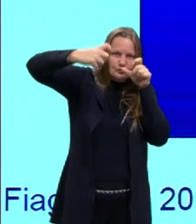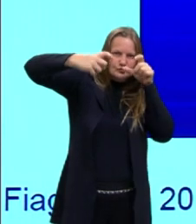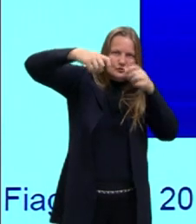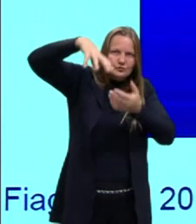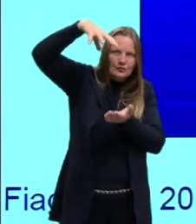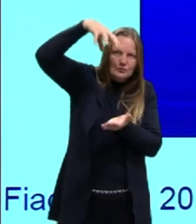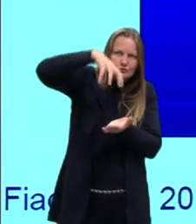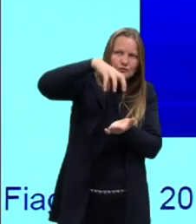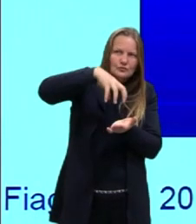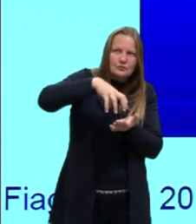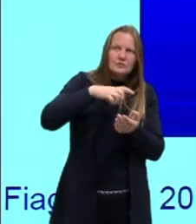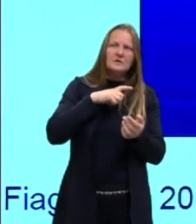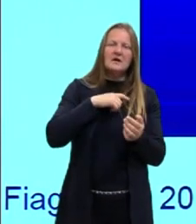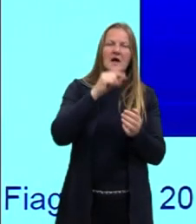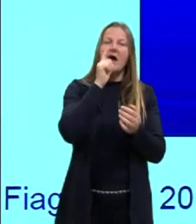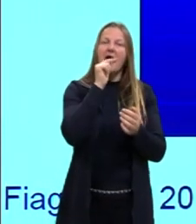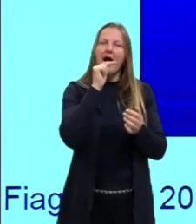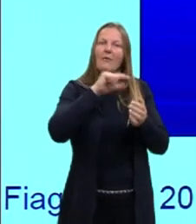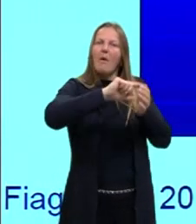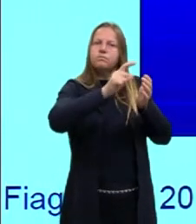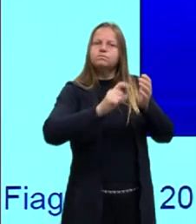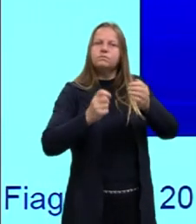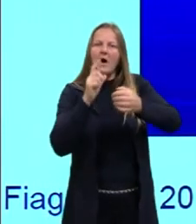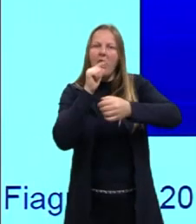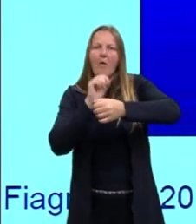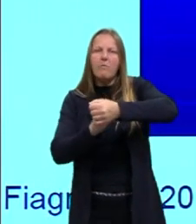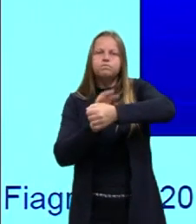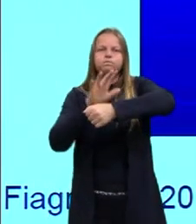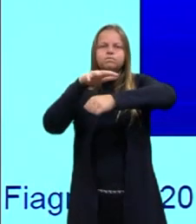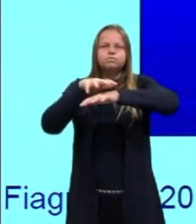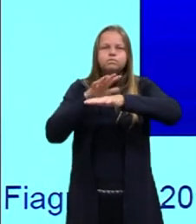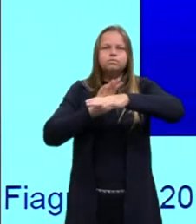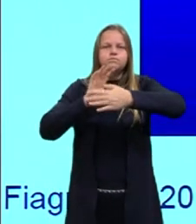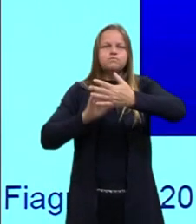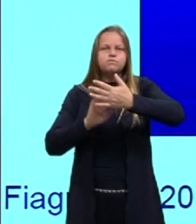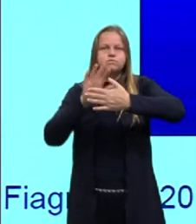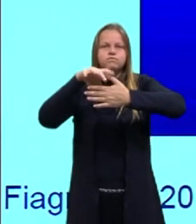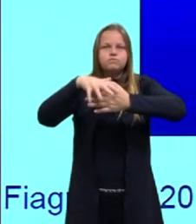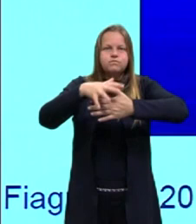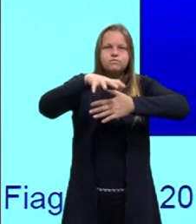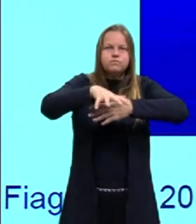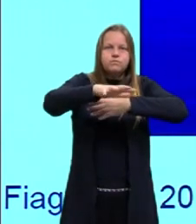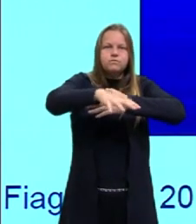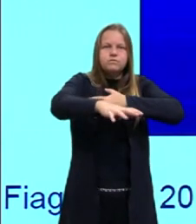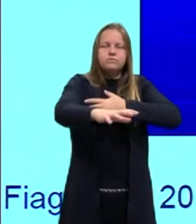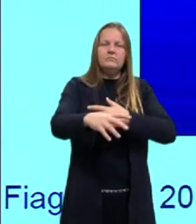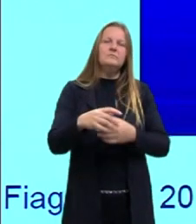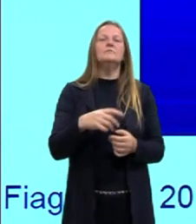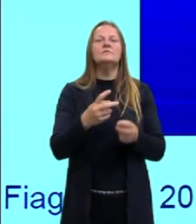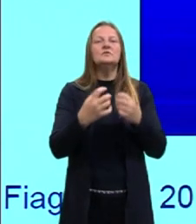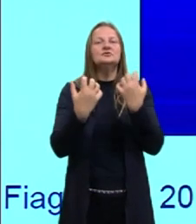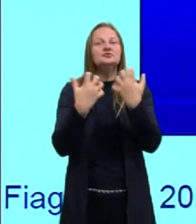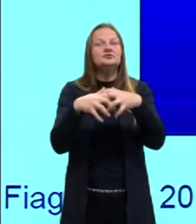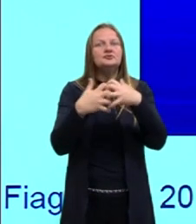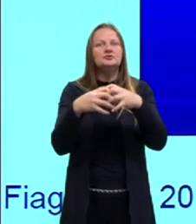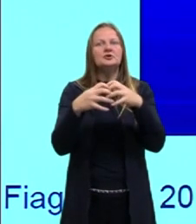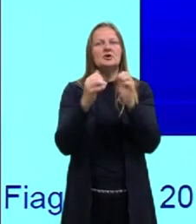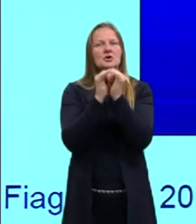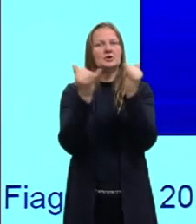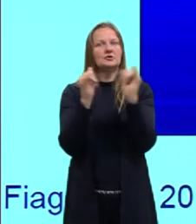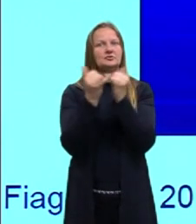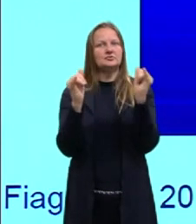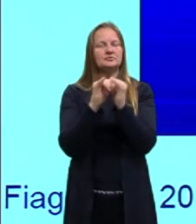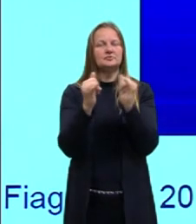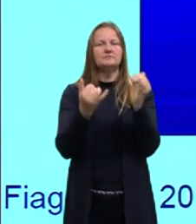as Três Gargantas, bem direitinho aqui, formando essa usina. Em termos de geração, por